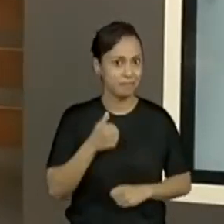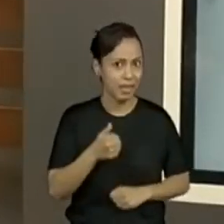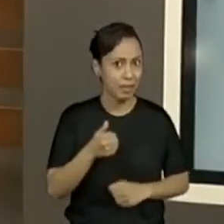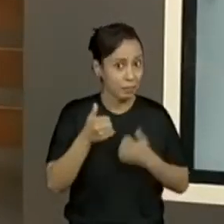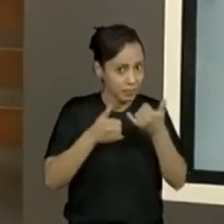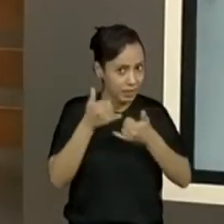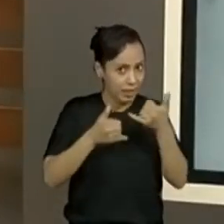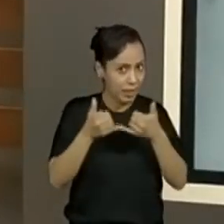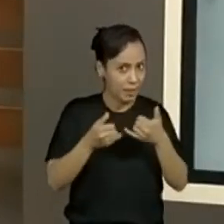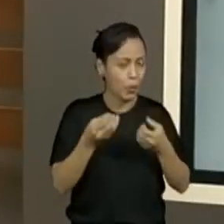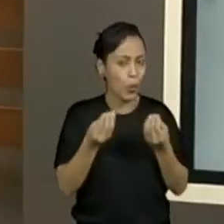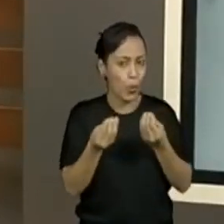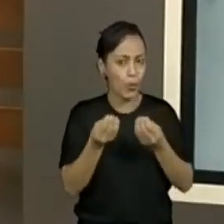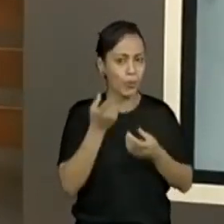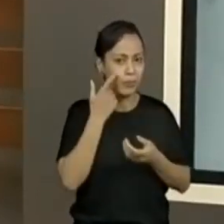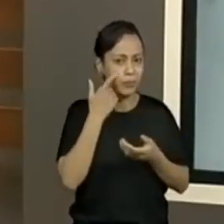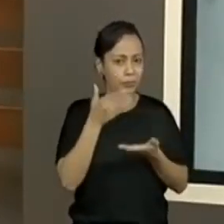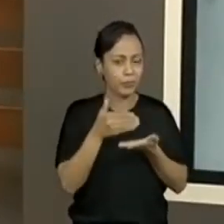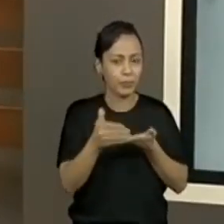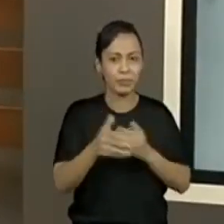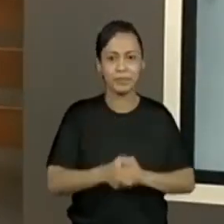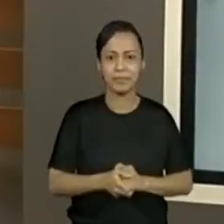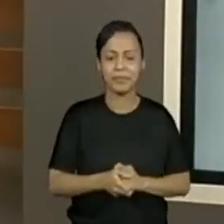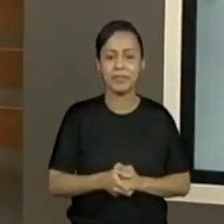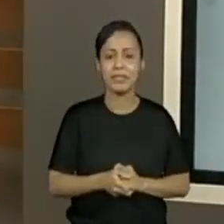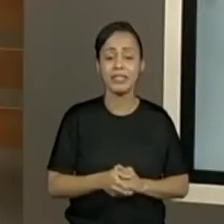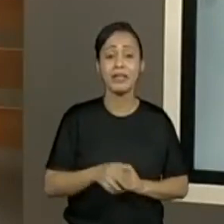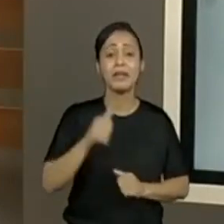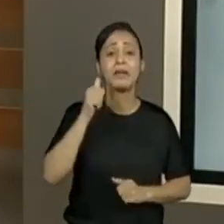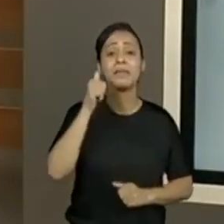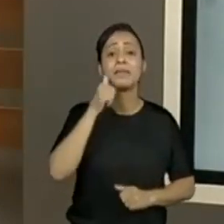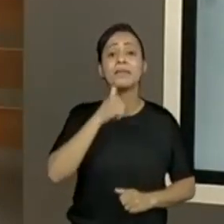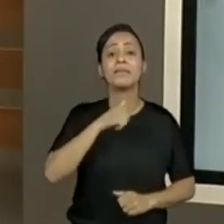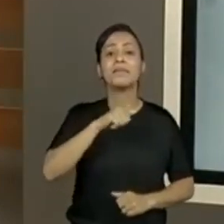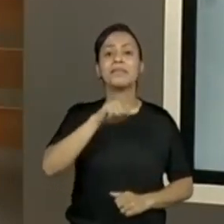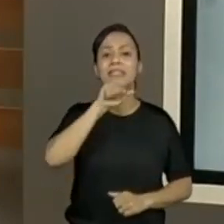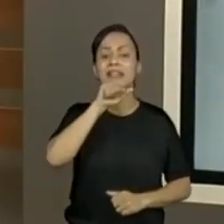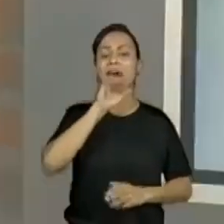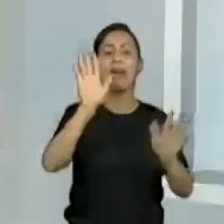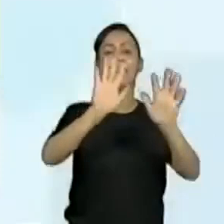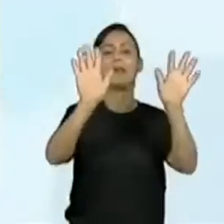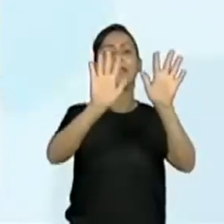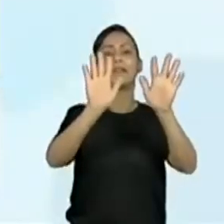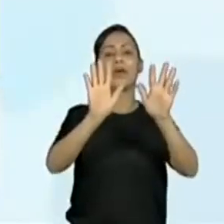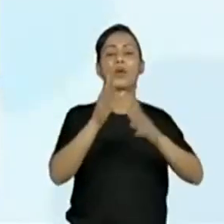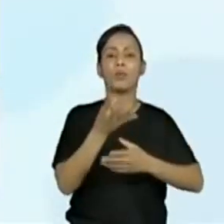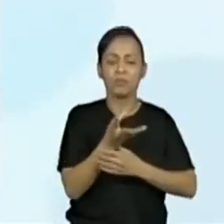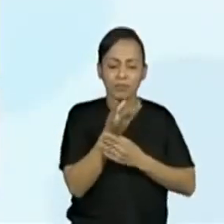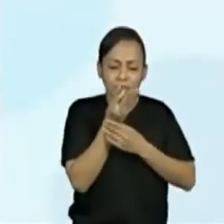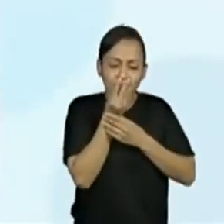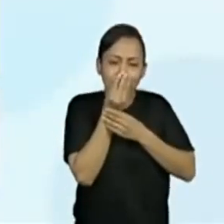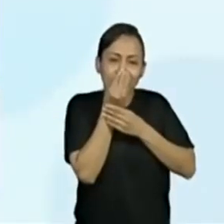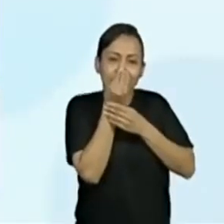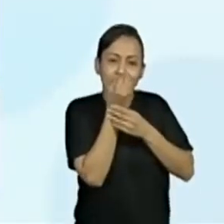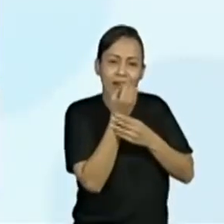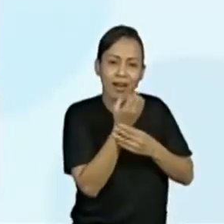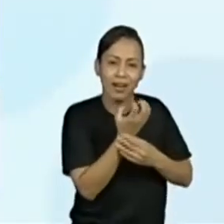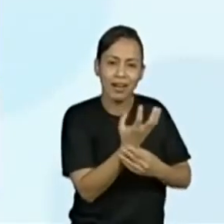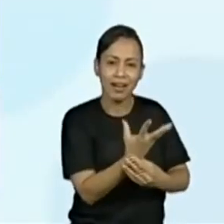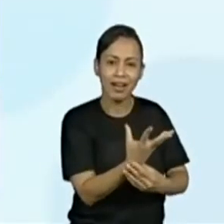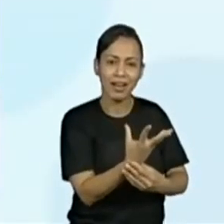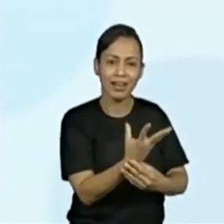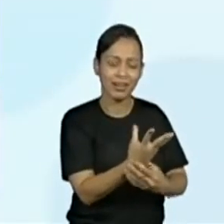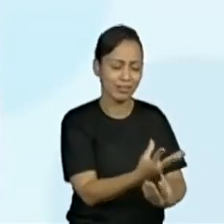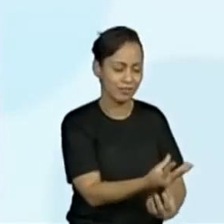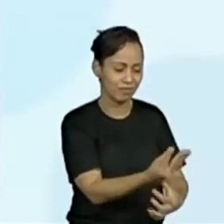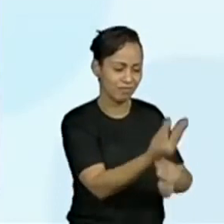gente brincar um pouquinho. Olha só. De repente eu falo assim, menina, não, roseira, dá-me uma rosa. Aí eu